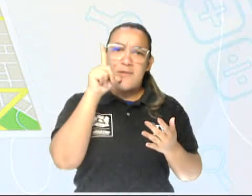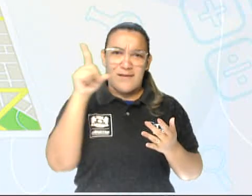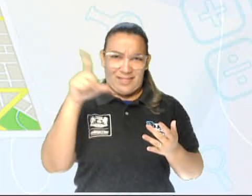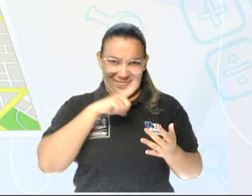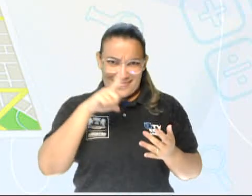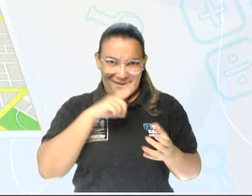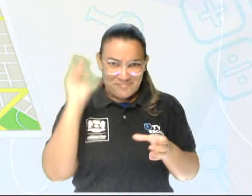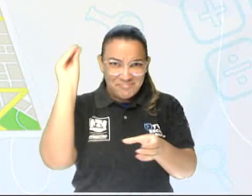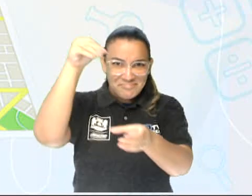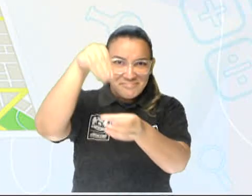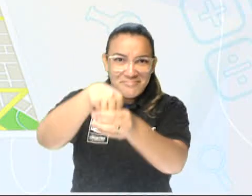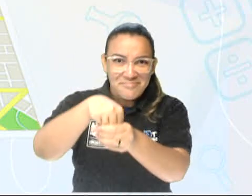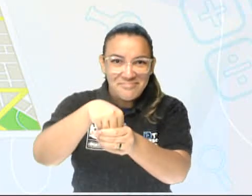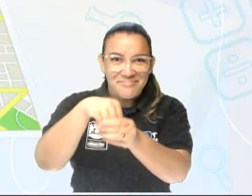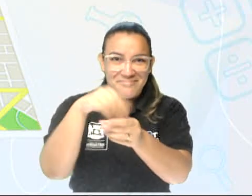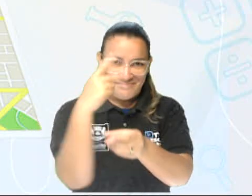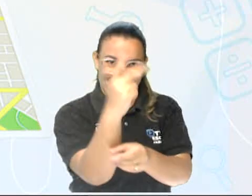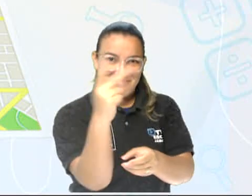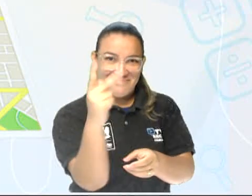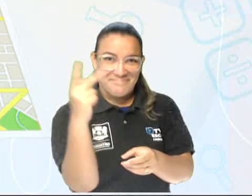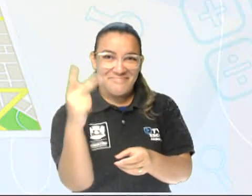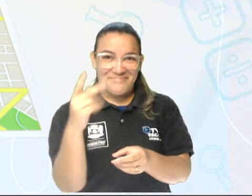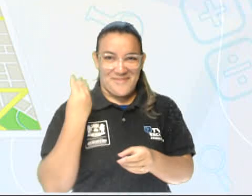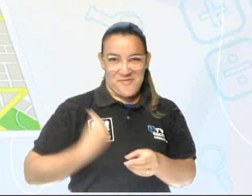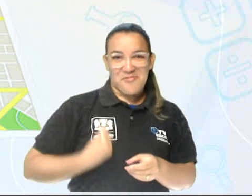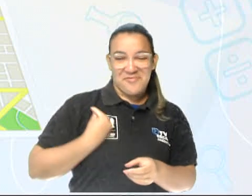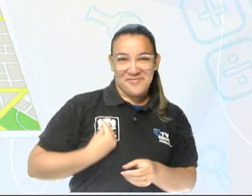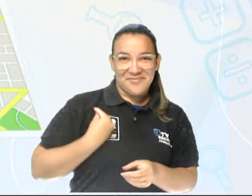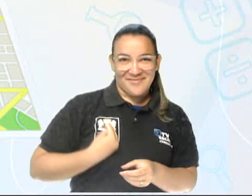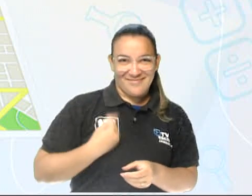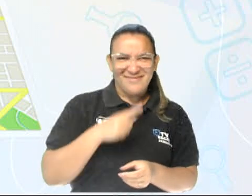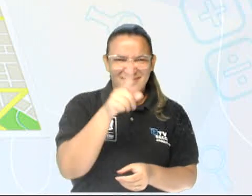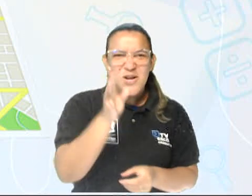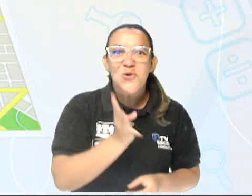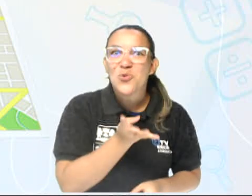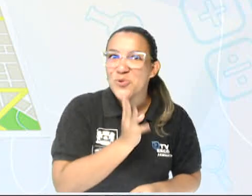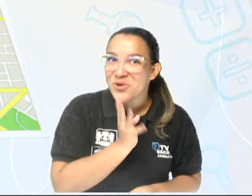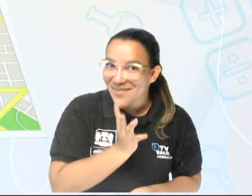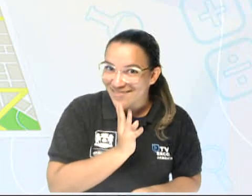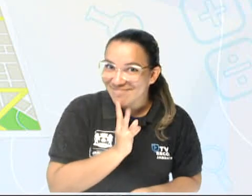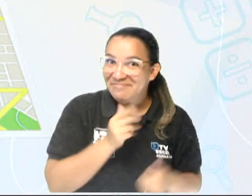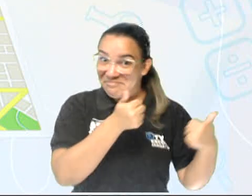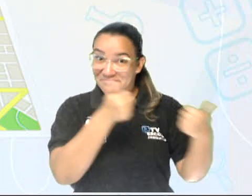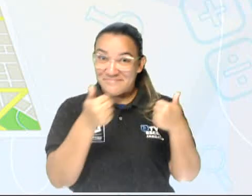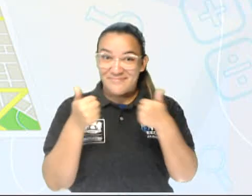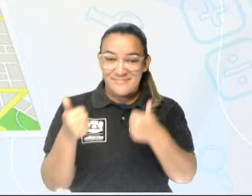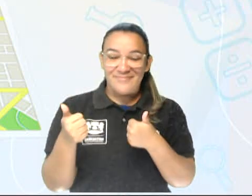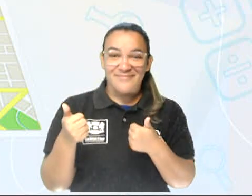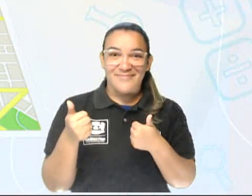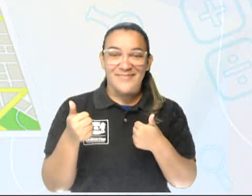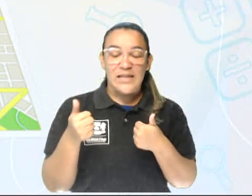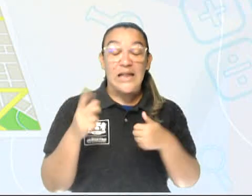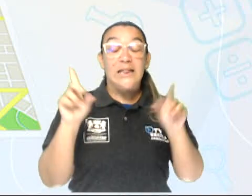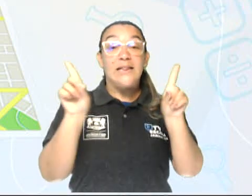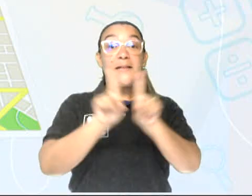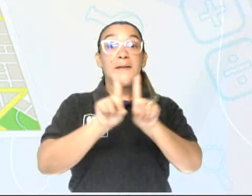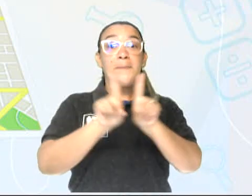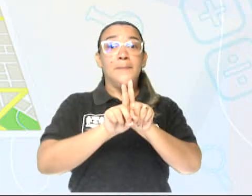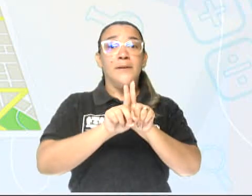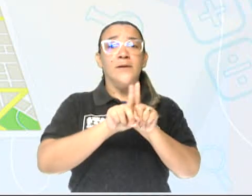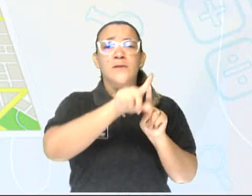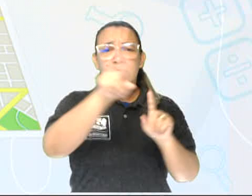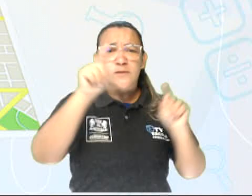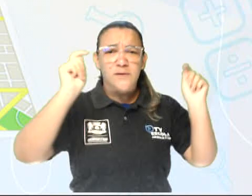no lugar que você mora, no lugar que você reside? Você conhece bem o local que você mora? E além disso, você